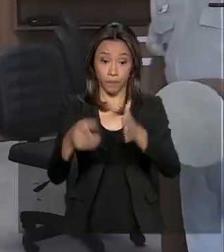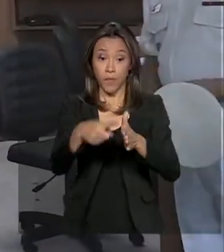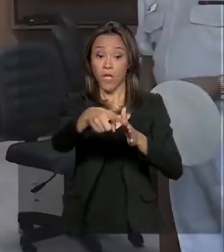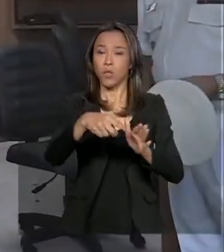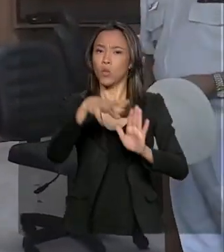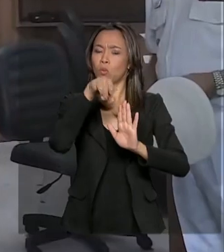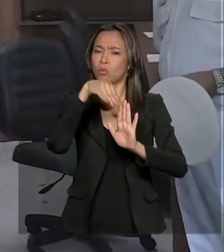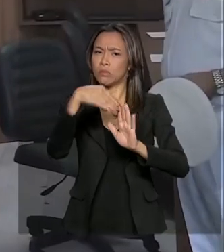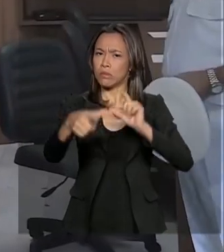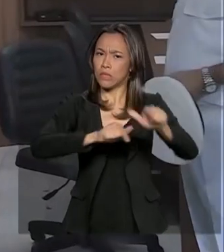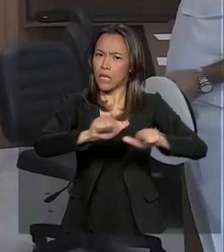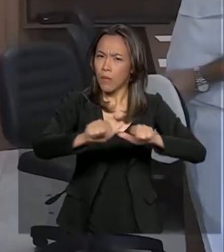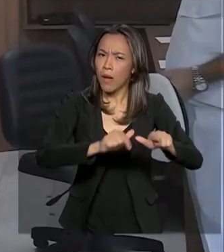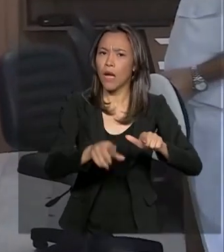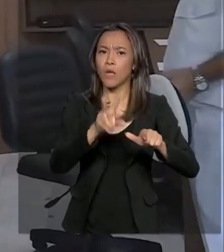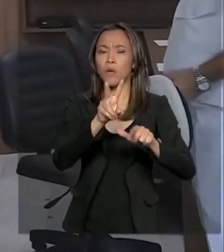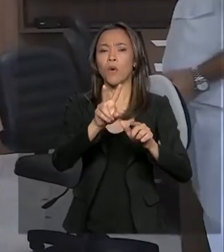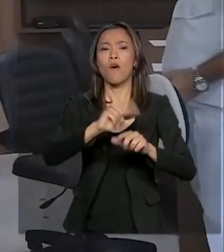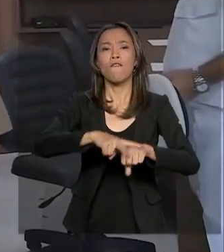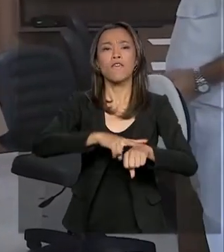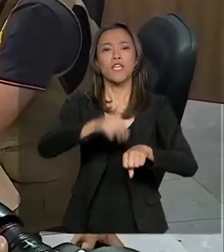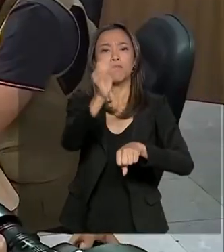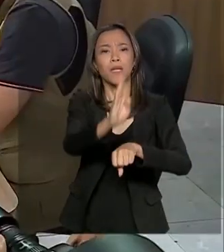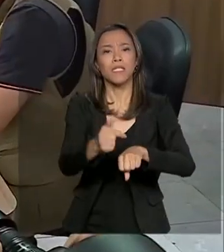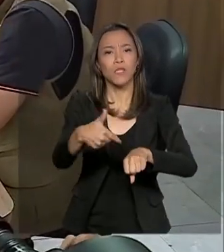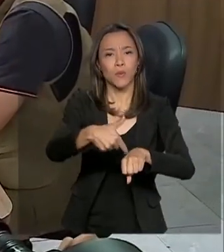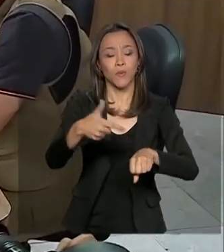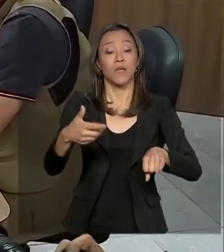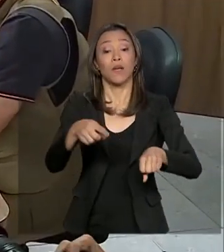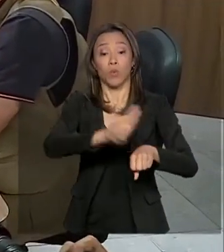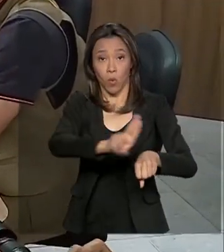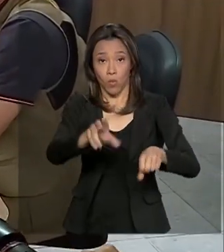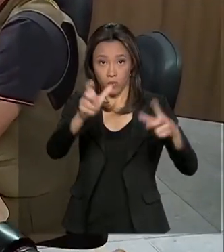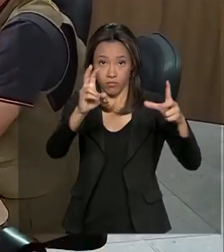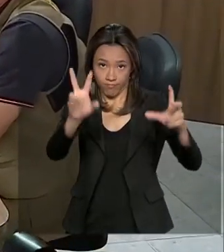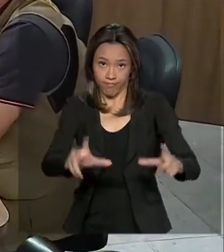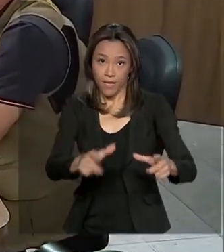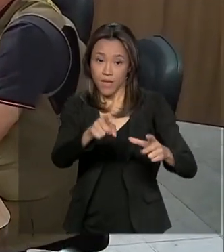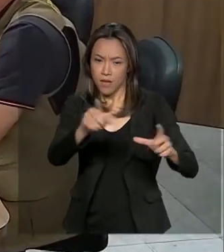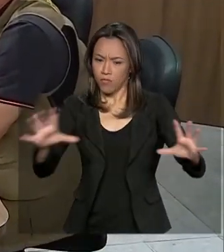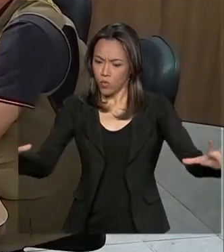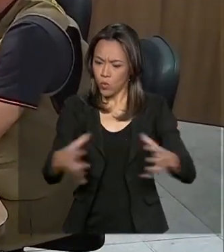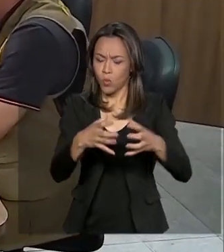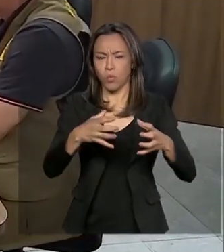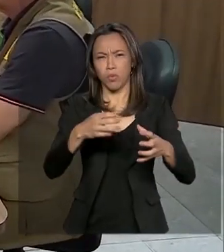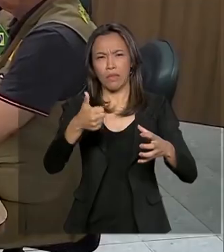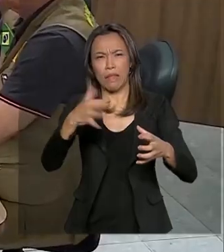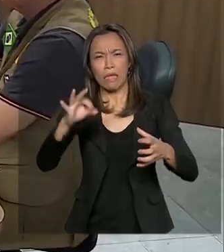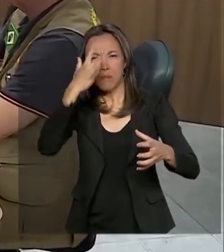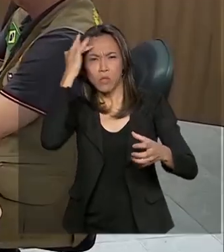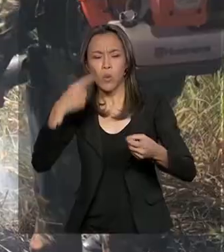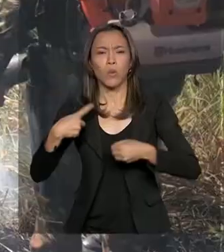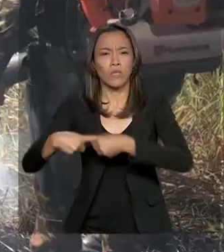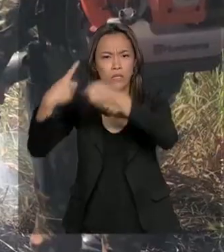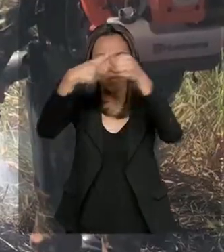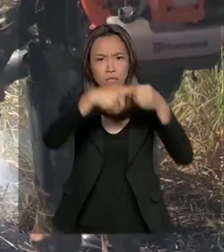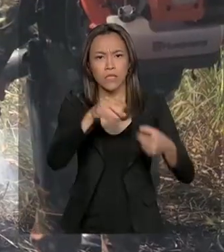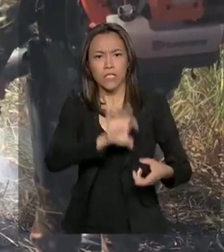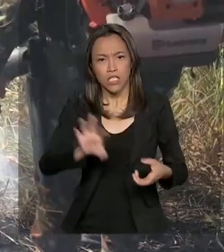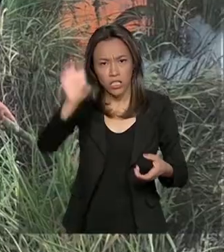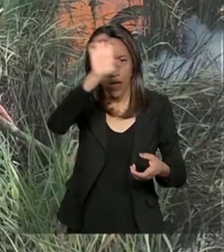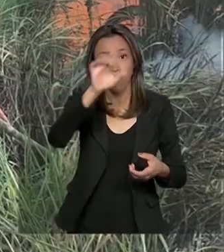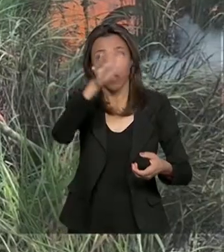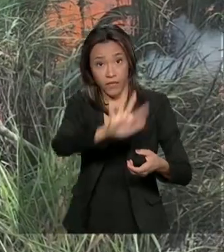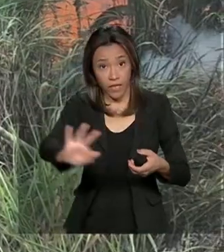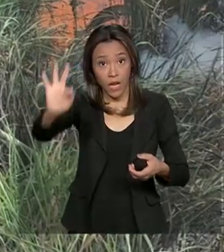Brasil, entre agosto e outubro, quase 10 mil pessoas, entre militares e integrantes de agências municipais, estaduais e